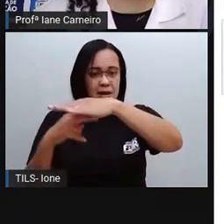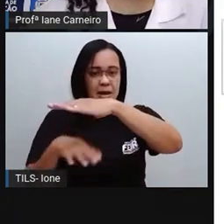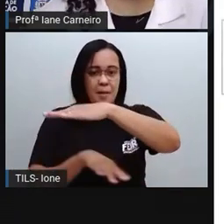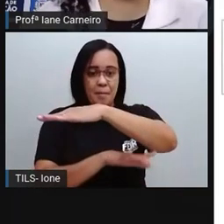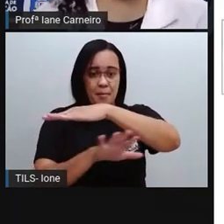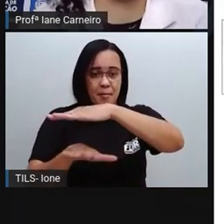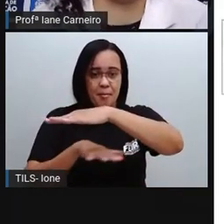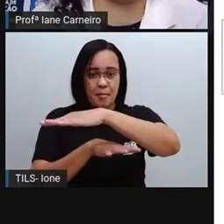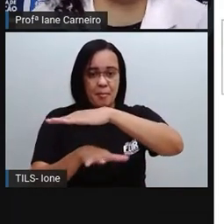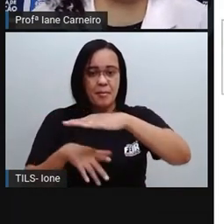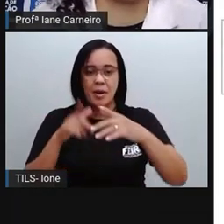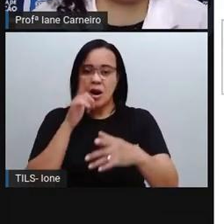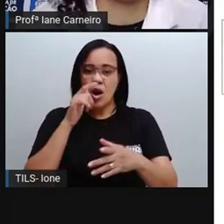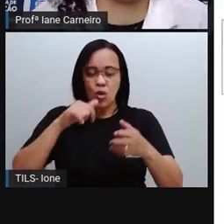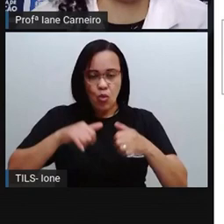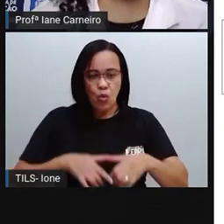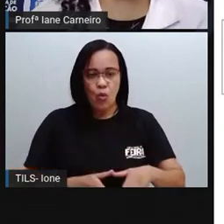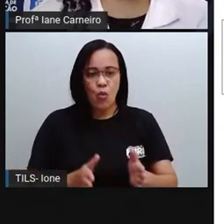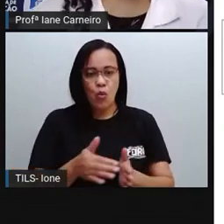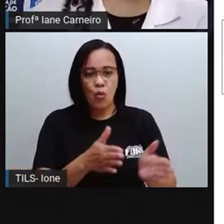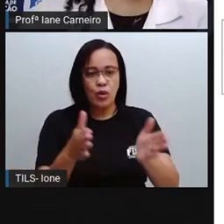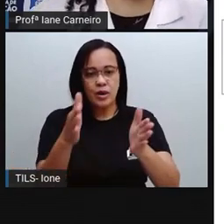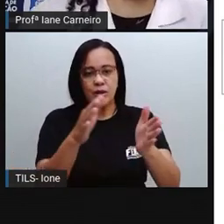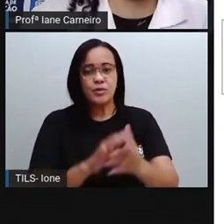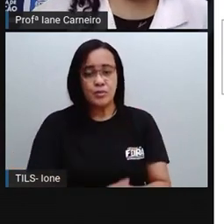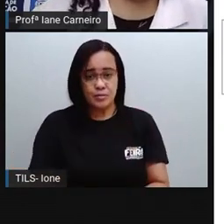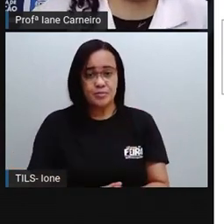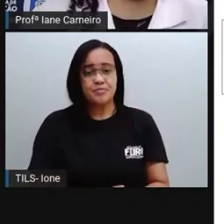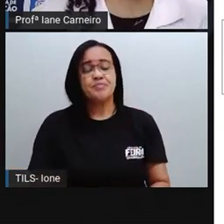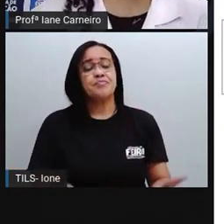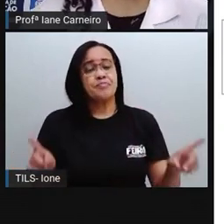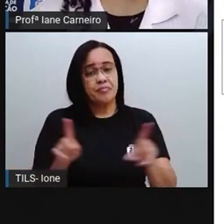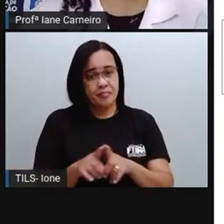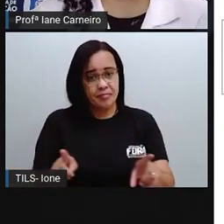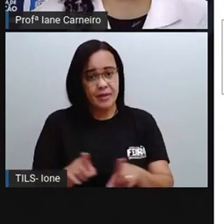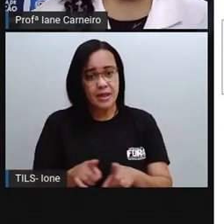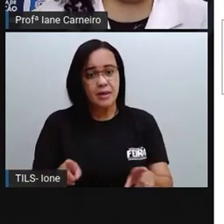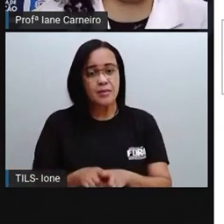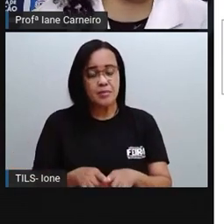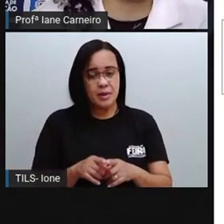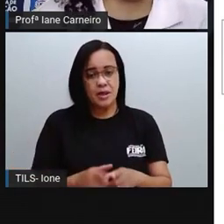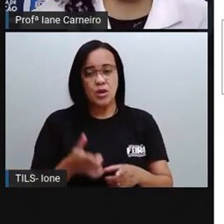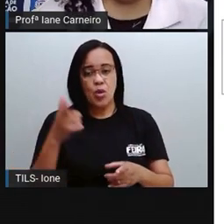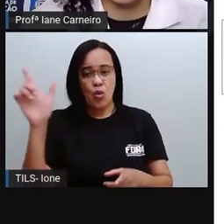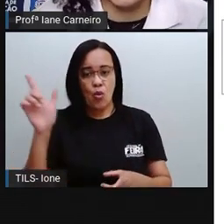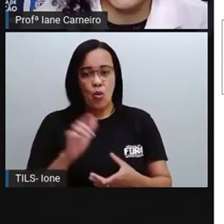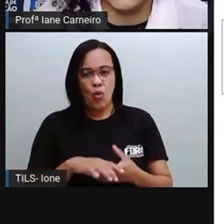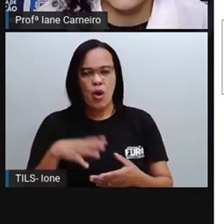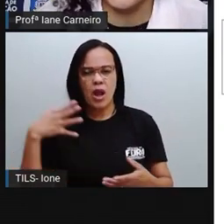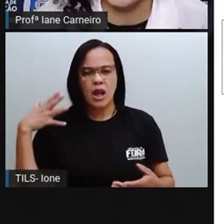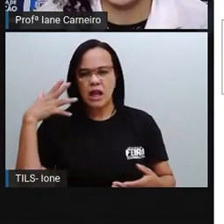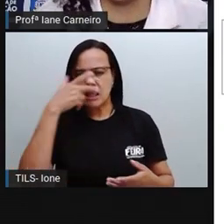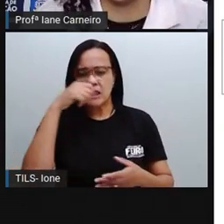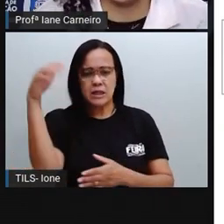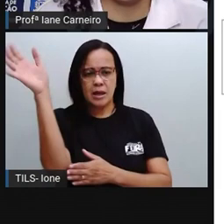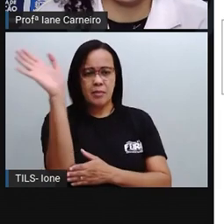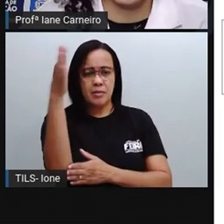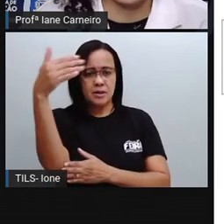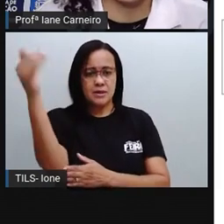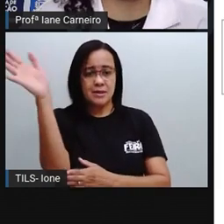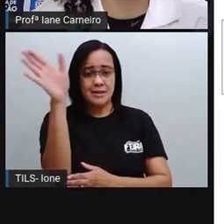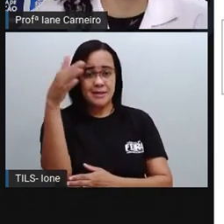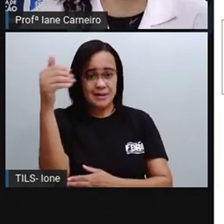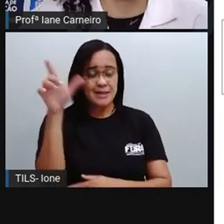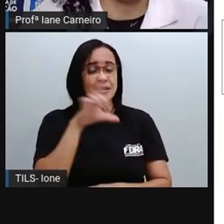Aqui, a pró traz também o rio Grande do Norte, né? E a capital Natal. Olha só que coisa linda, gente. Muito lindo,